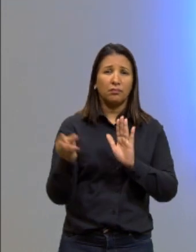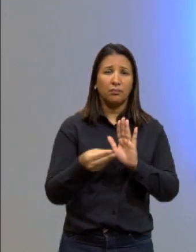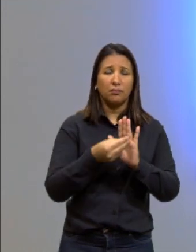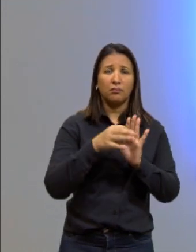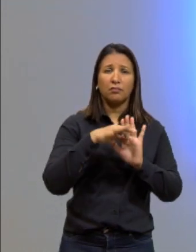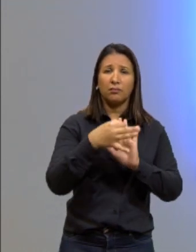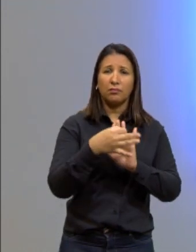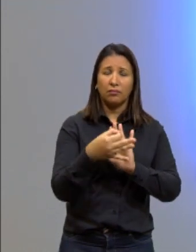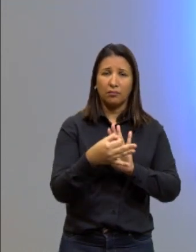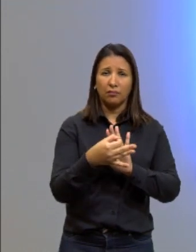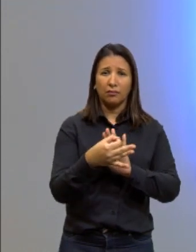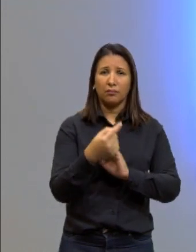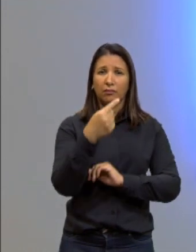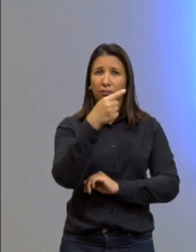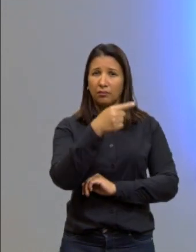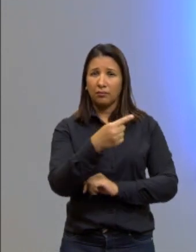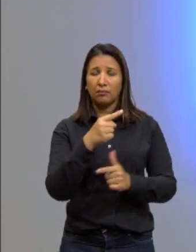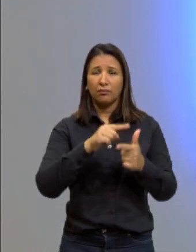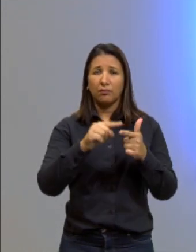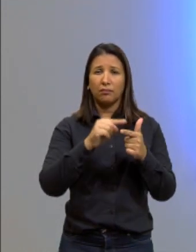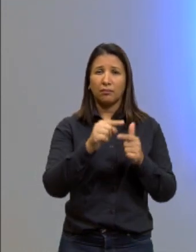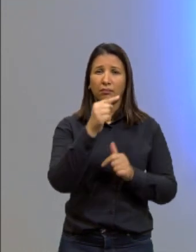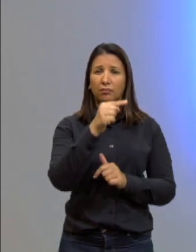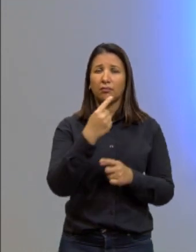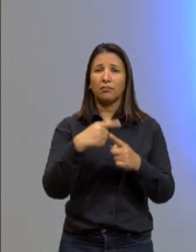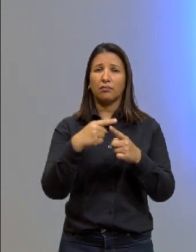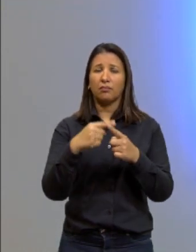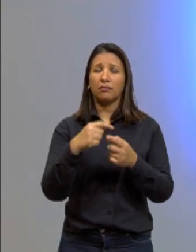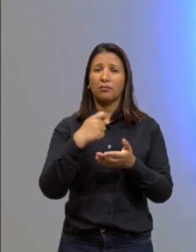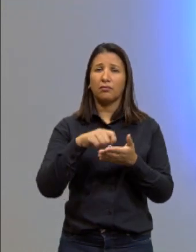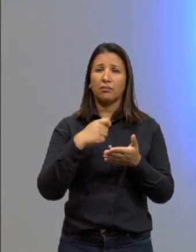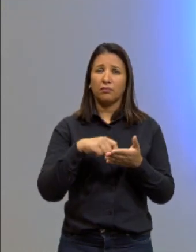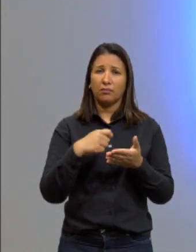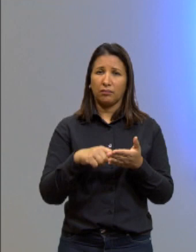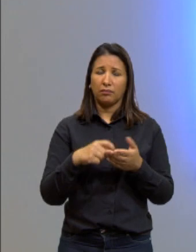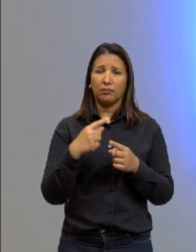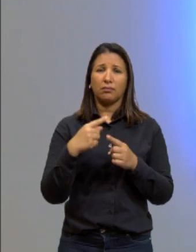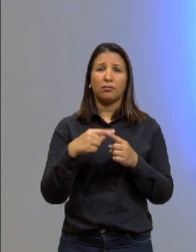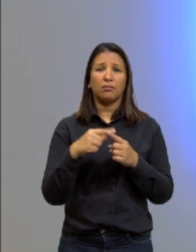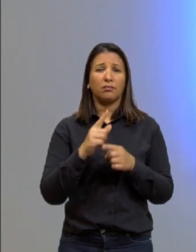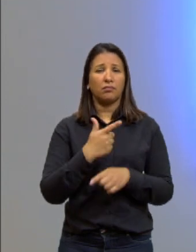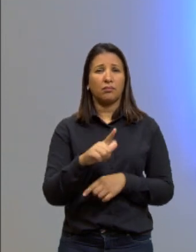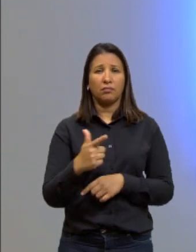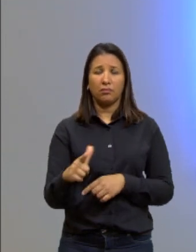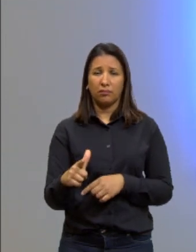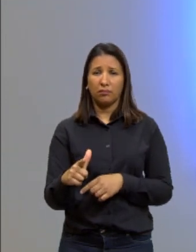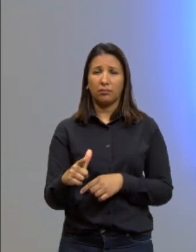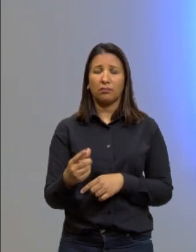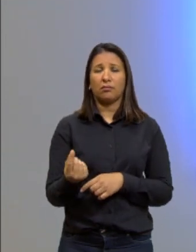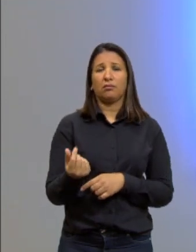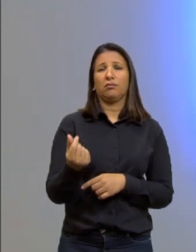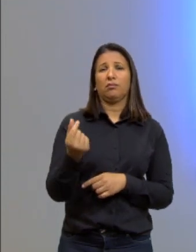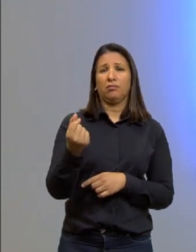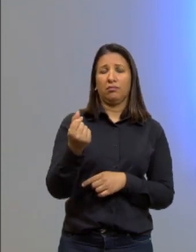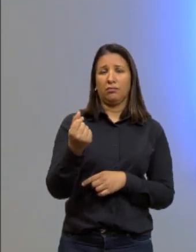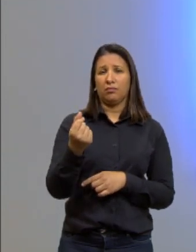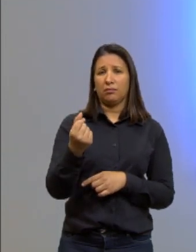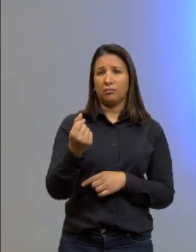opinião. Aqui que está o problema dela, porque ela escreve, isso porque não possuem condições financeiras